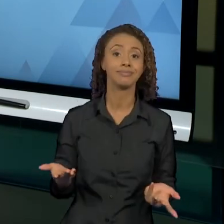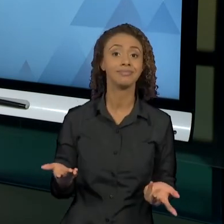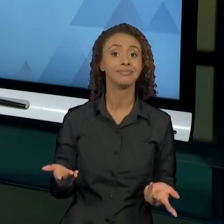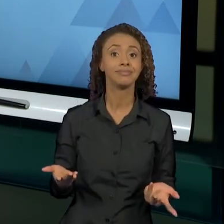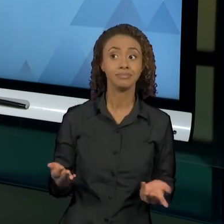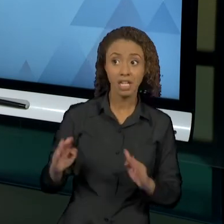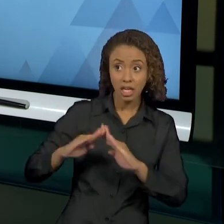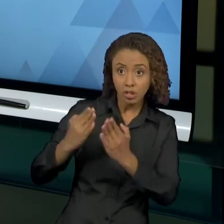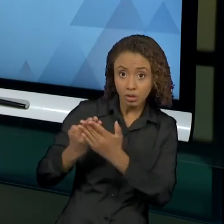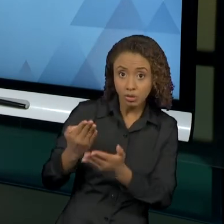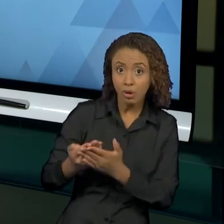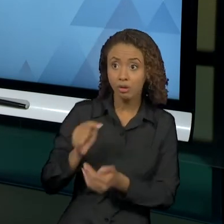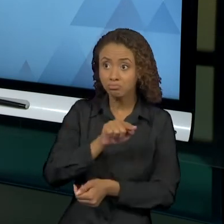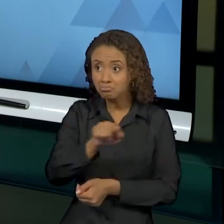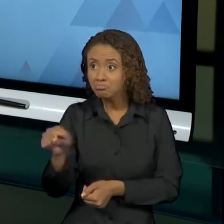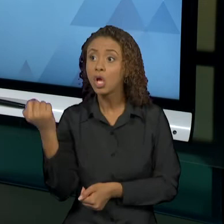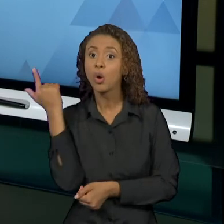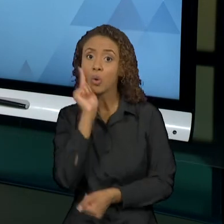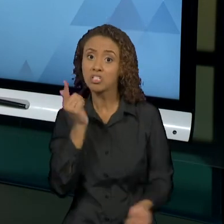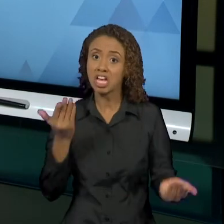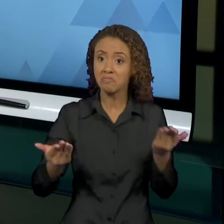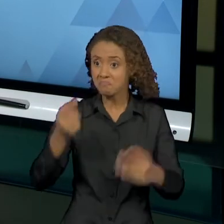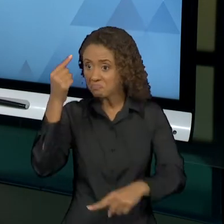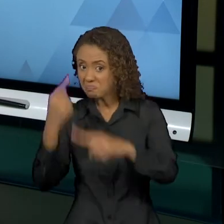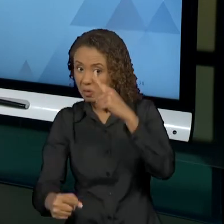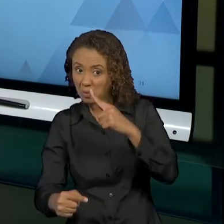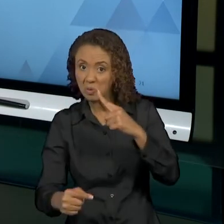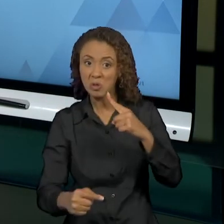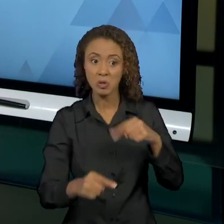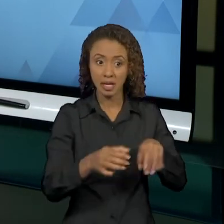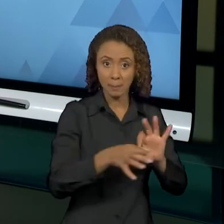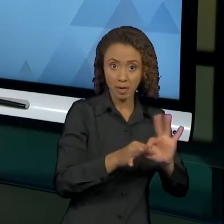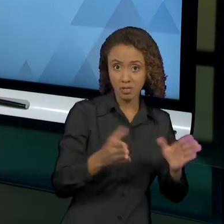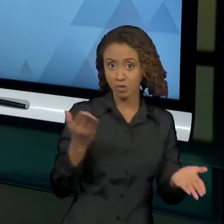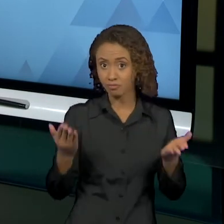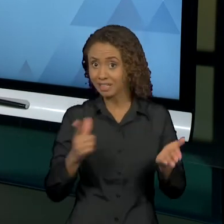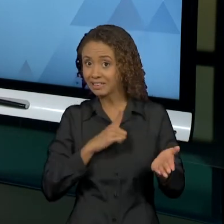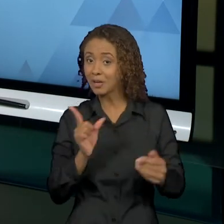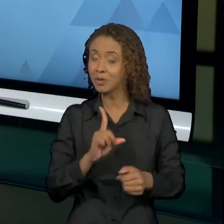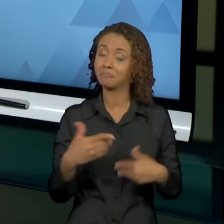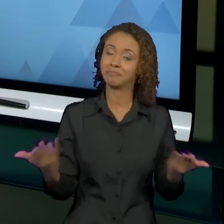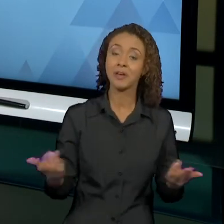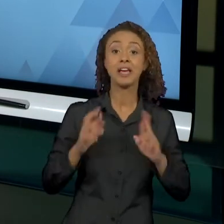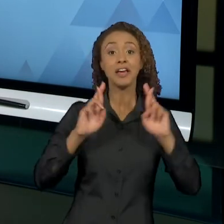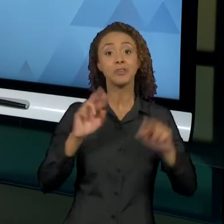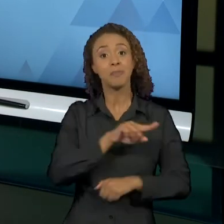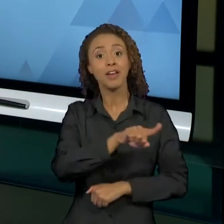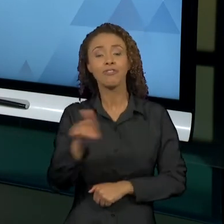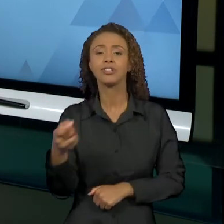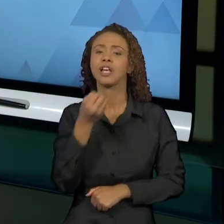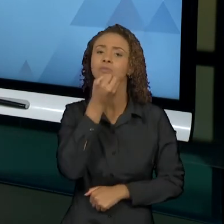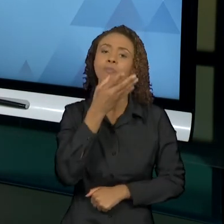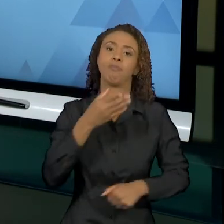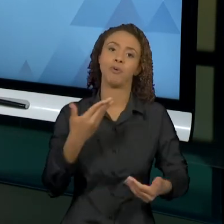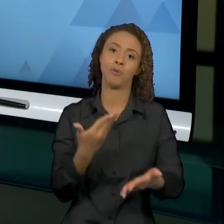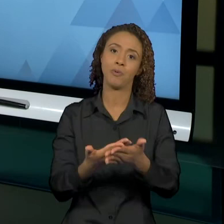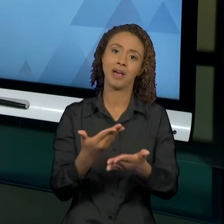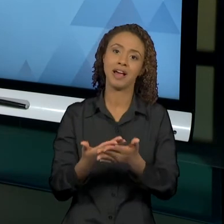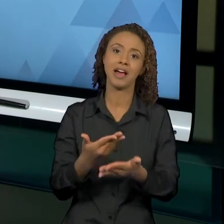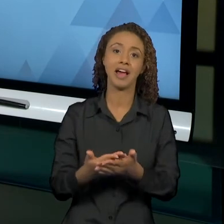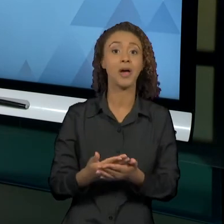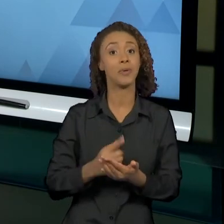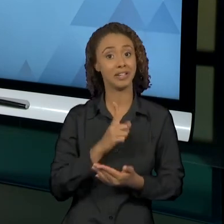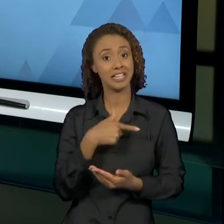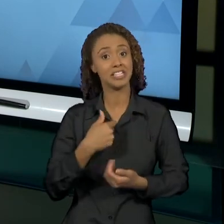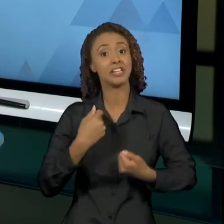conseguem encontrar o equilíbrio entre a proibição e a permissão. Desejo que vocês tenham ótimos estudos, contem